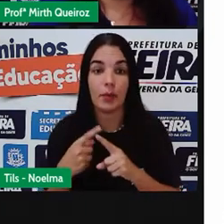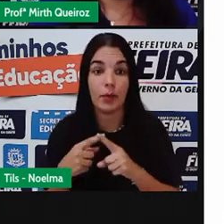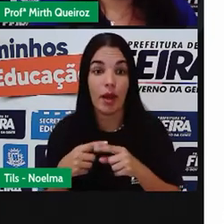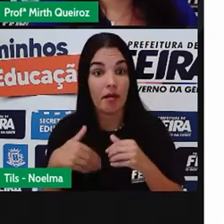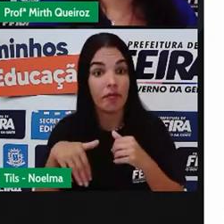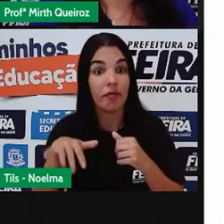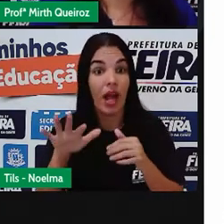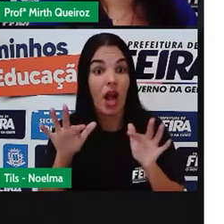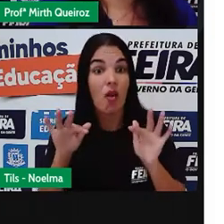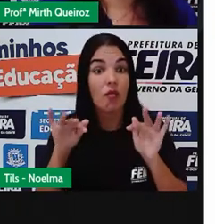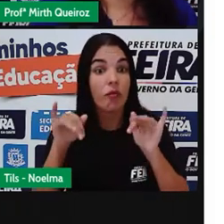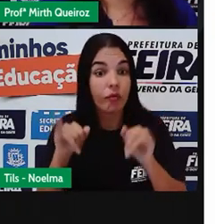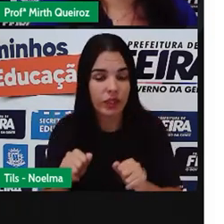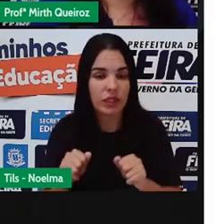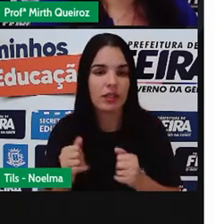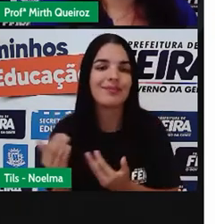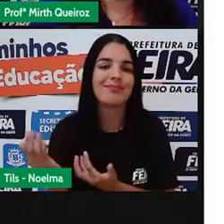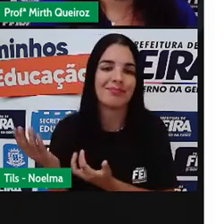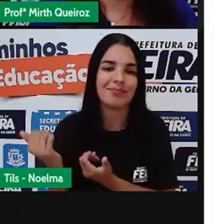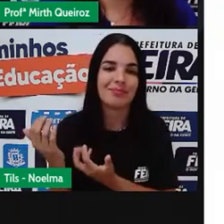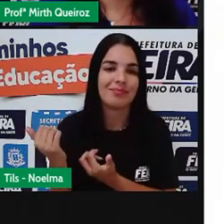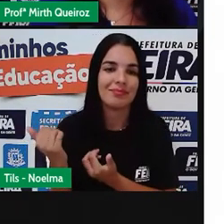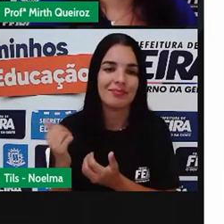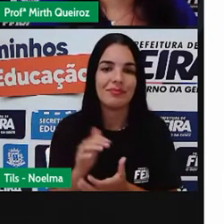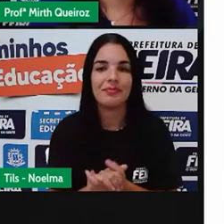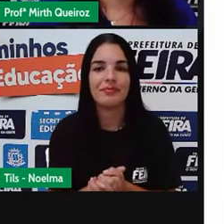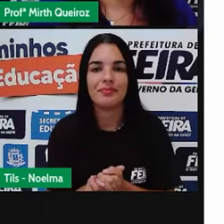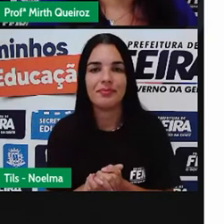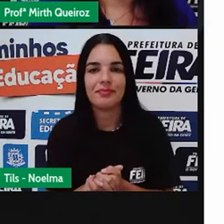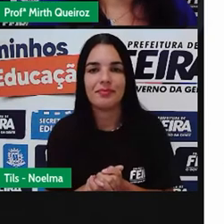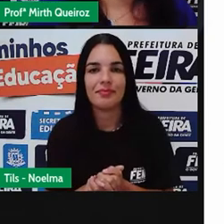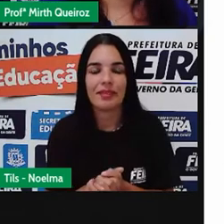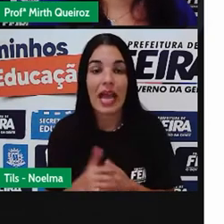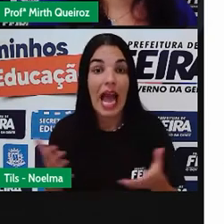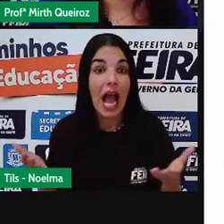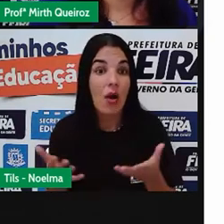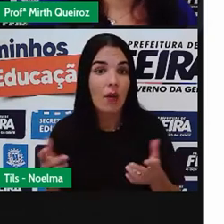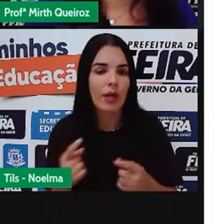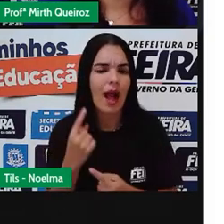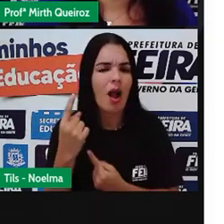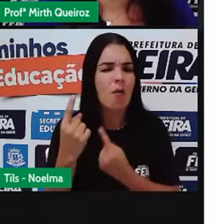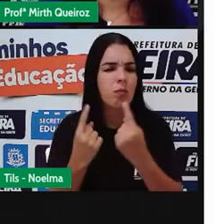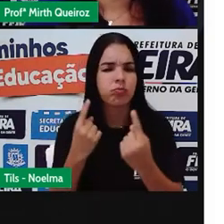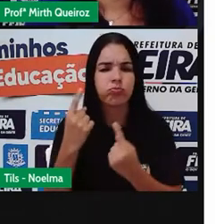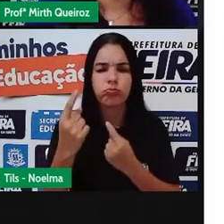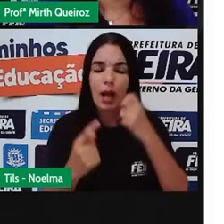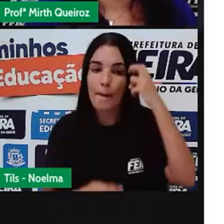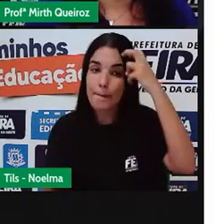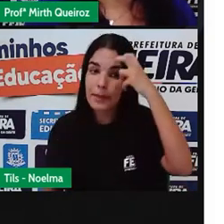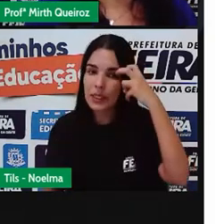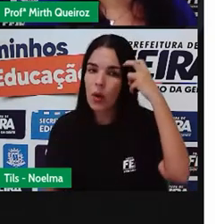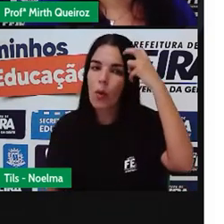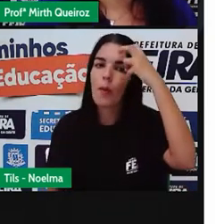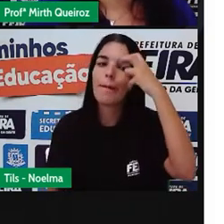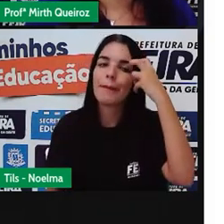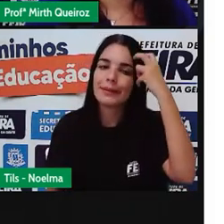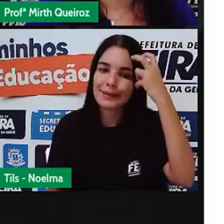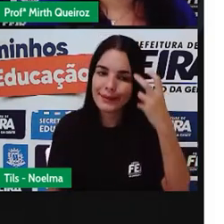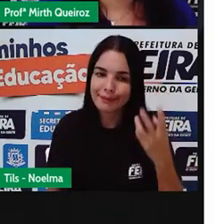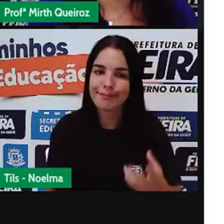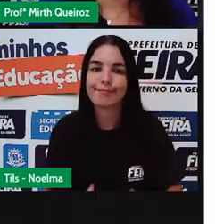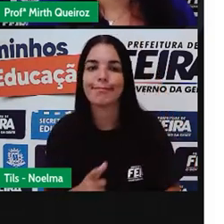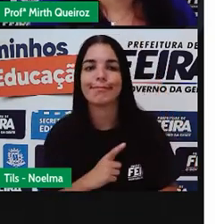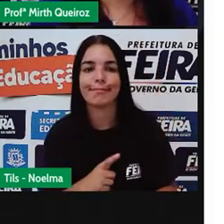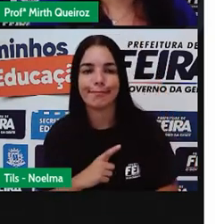fim da adolescência, certo? E há algumas preocupações muito